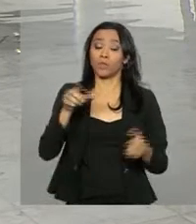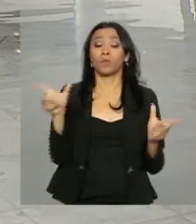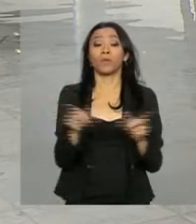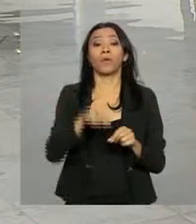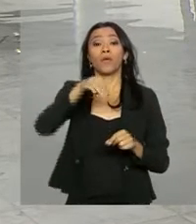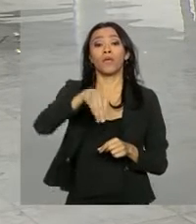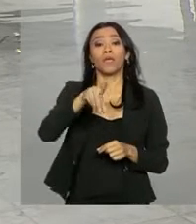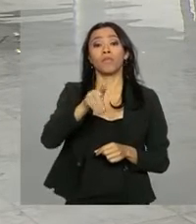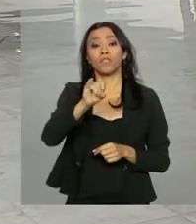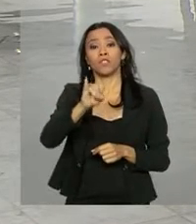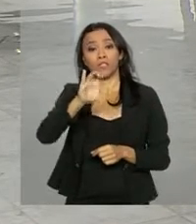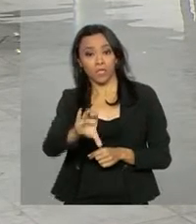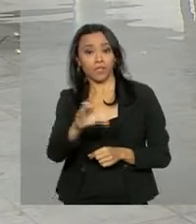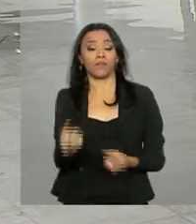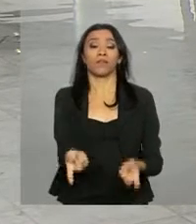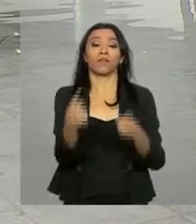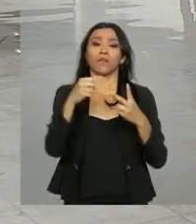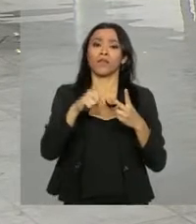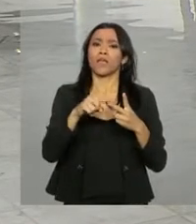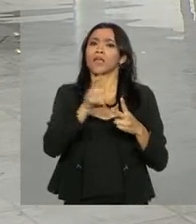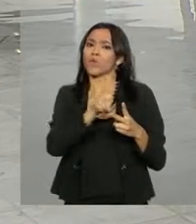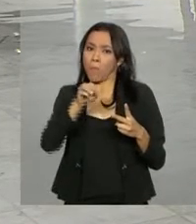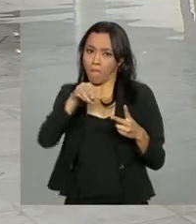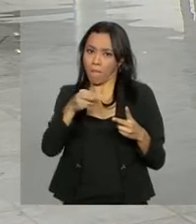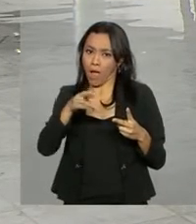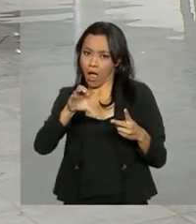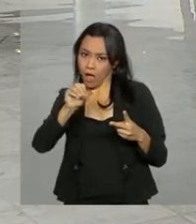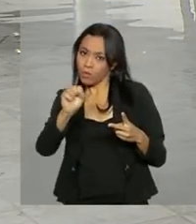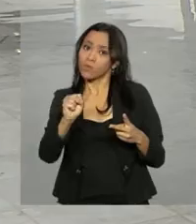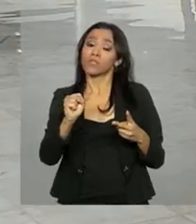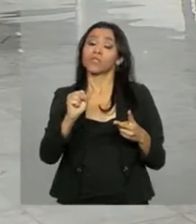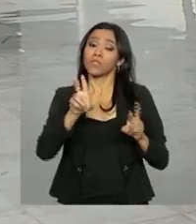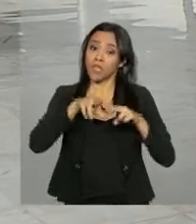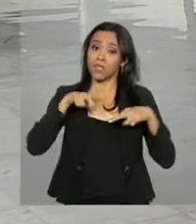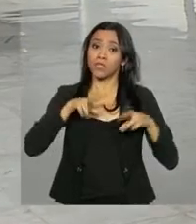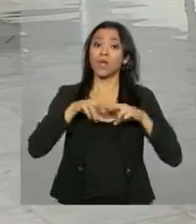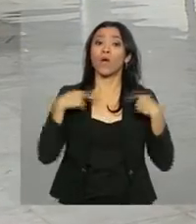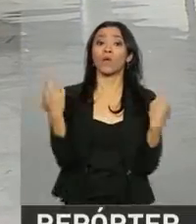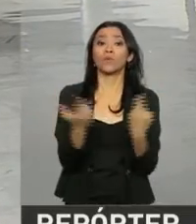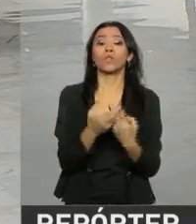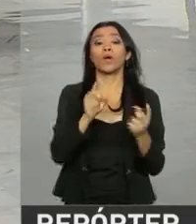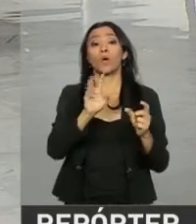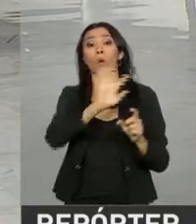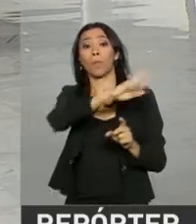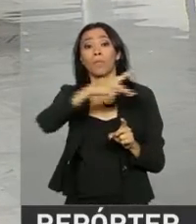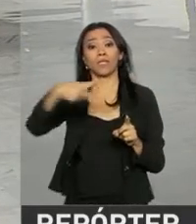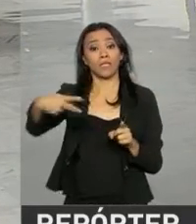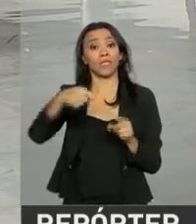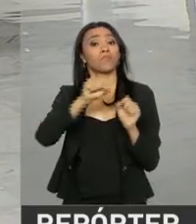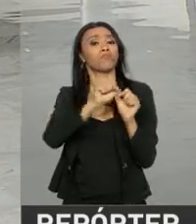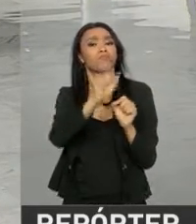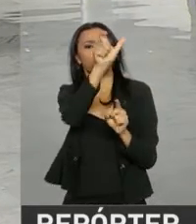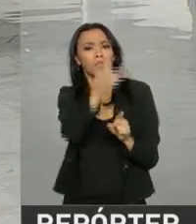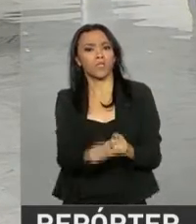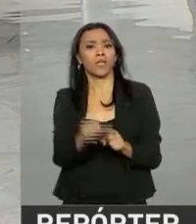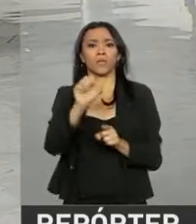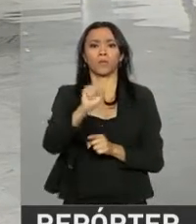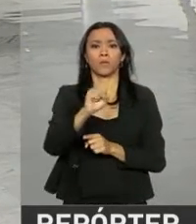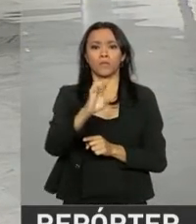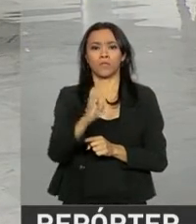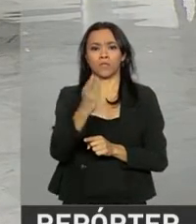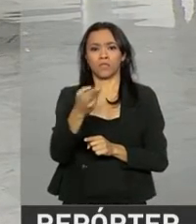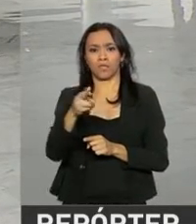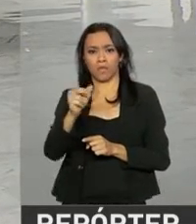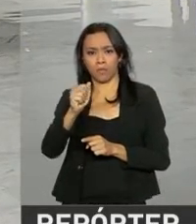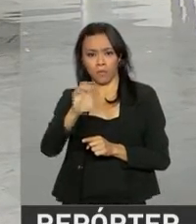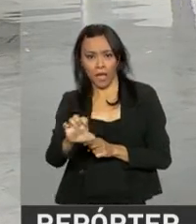Serviços, Marcos Pereira. Eles se reúnem com o presidente do SEBRAE, a FIFE Domingos, e também com representantes